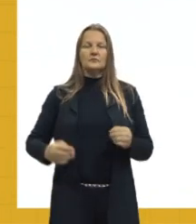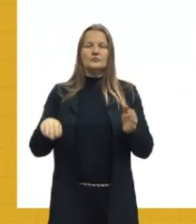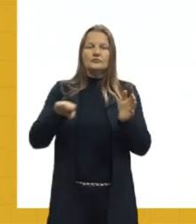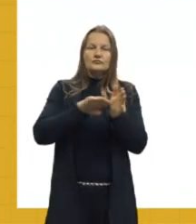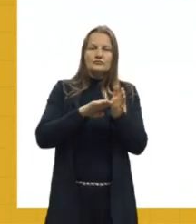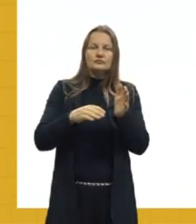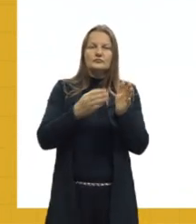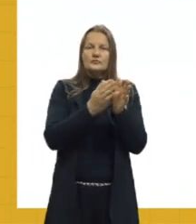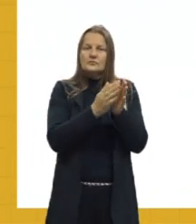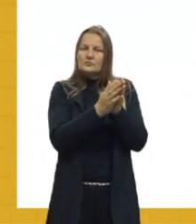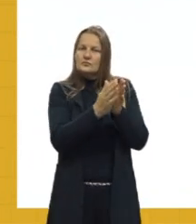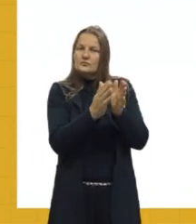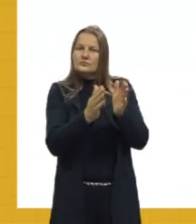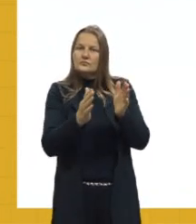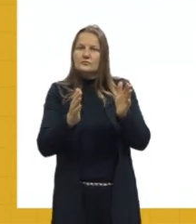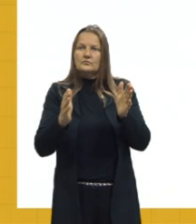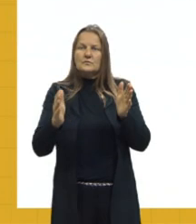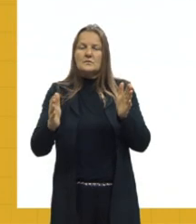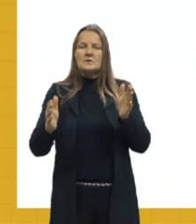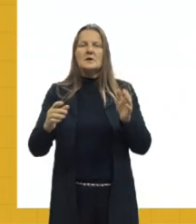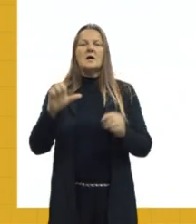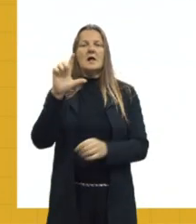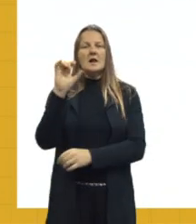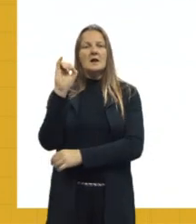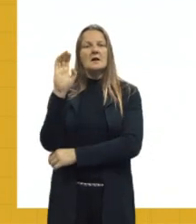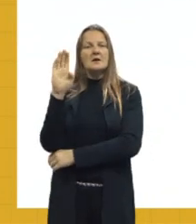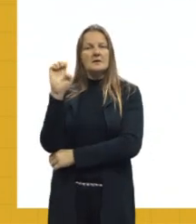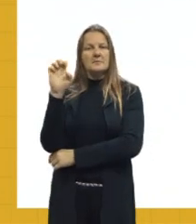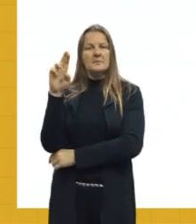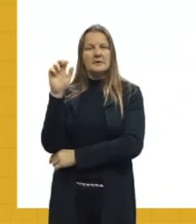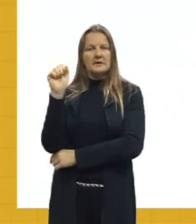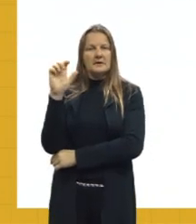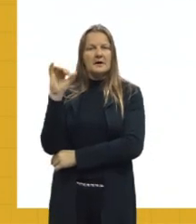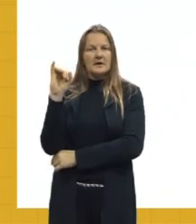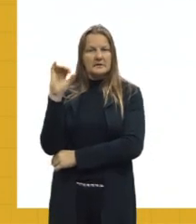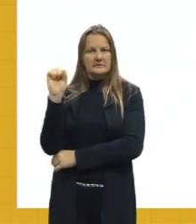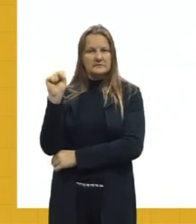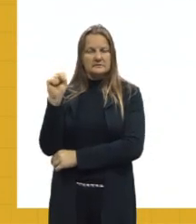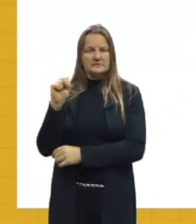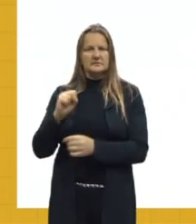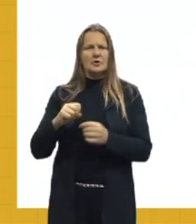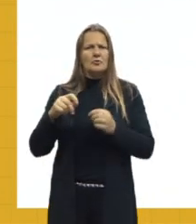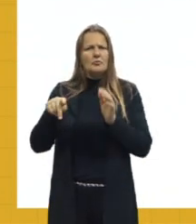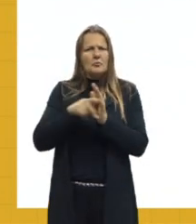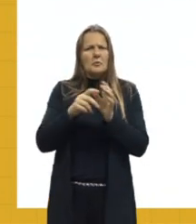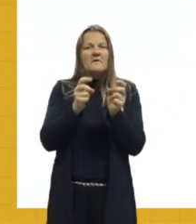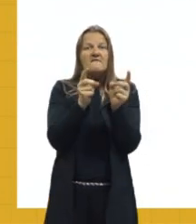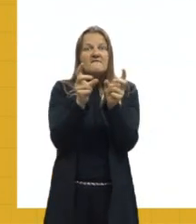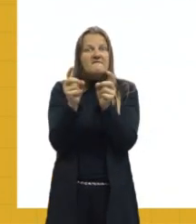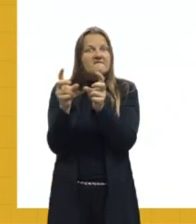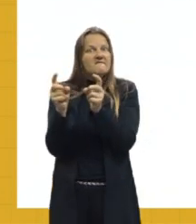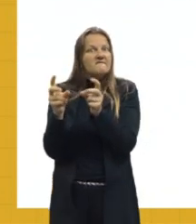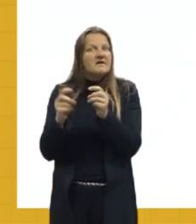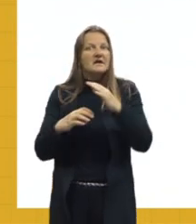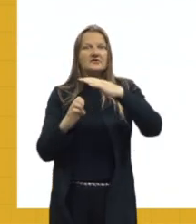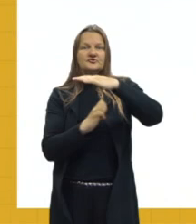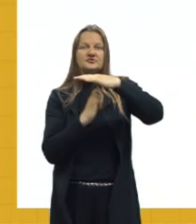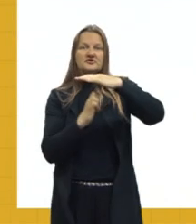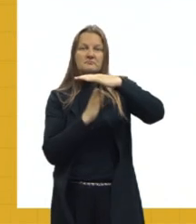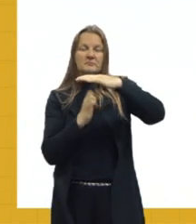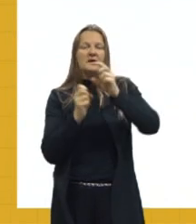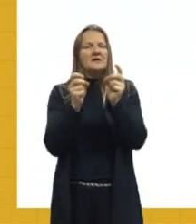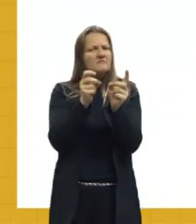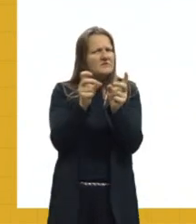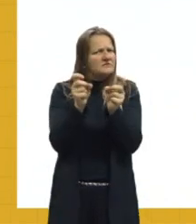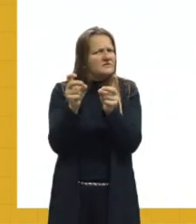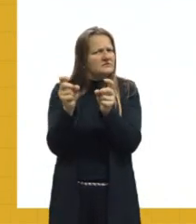governos mais liberais, né, tem essa política de privatização, isso é importantíssimo a gente lembrar.